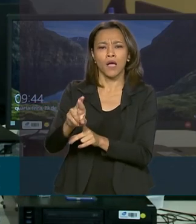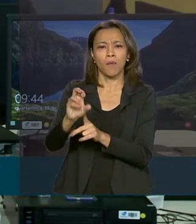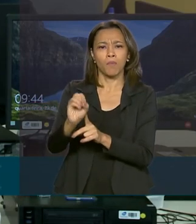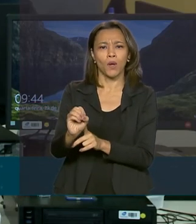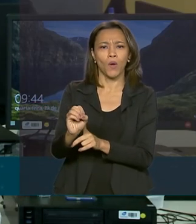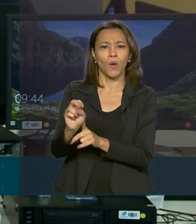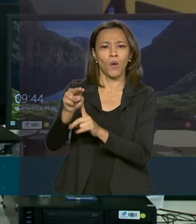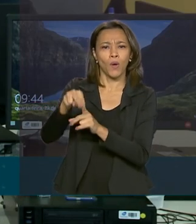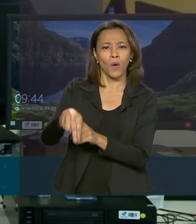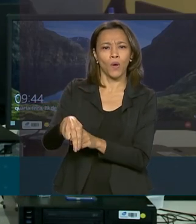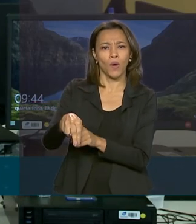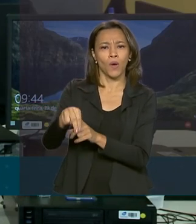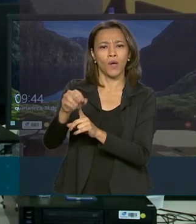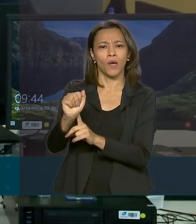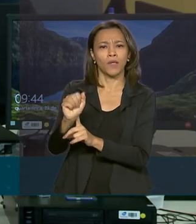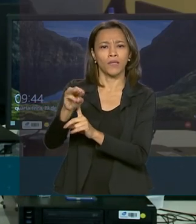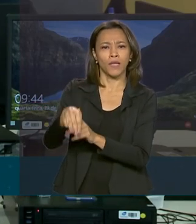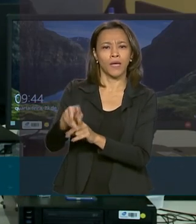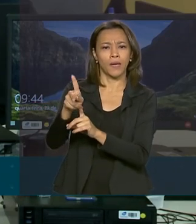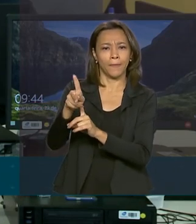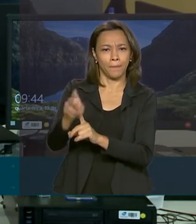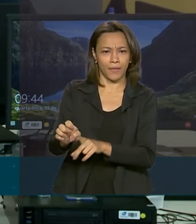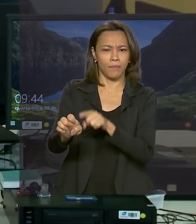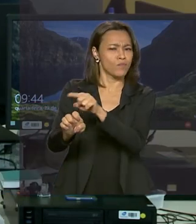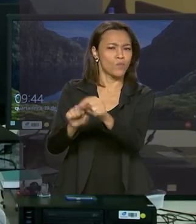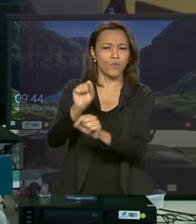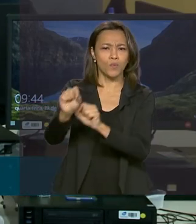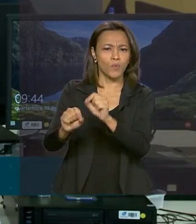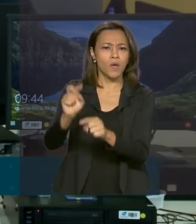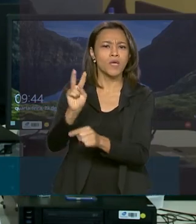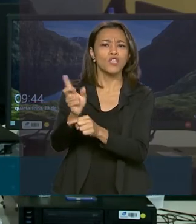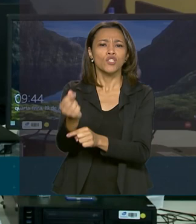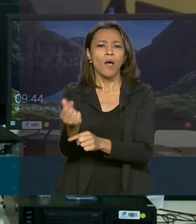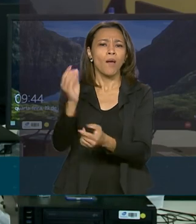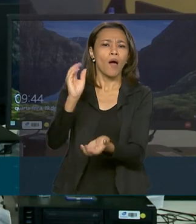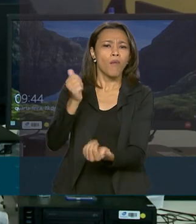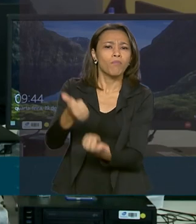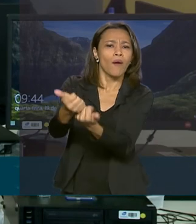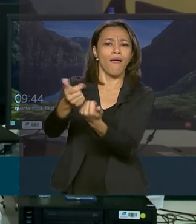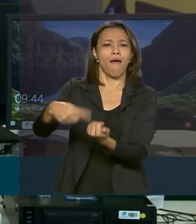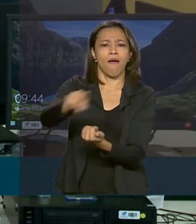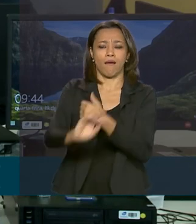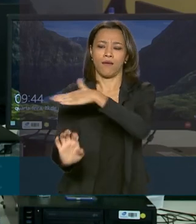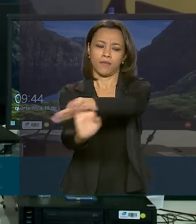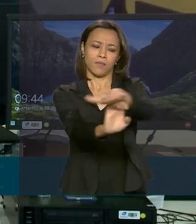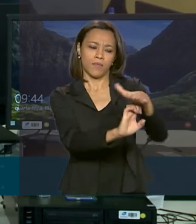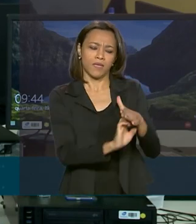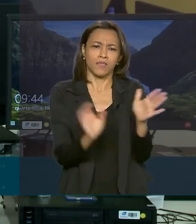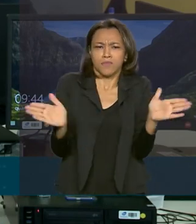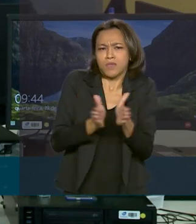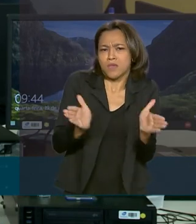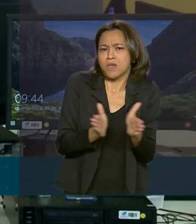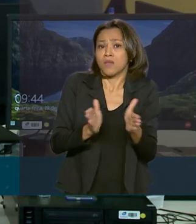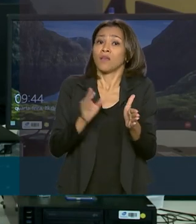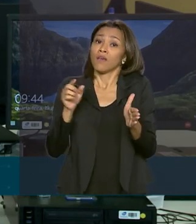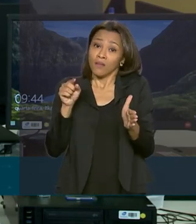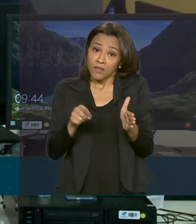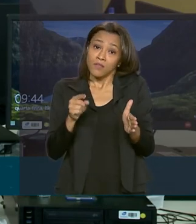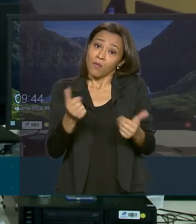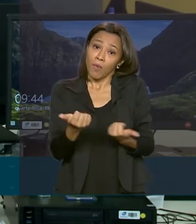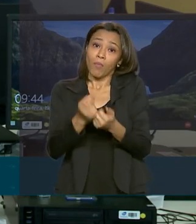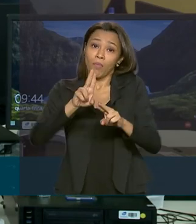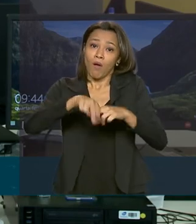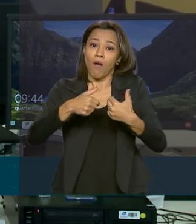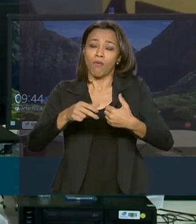Microempresas e Empresas de Pequeno Porte, nesse contexto atual de grandes impactos econômicos causados pela pandemia.